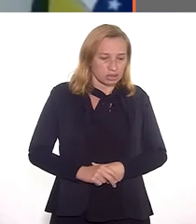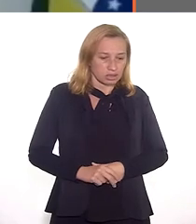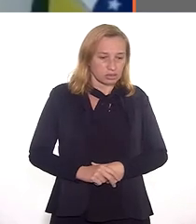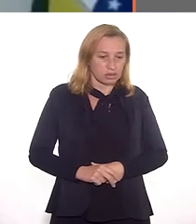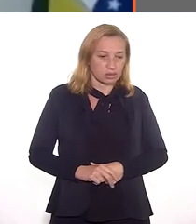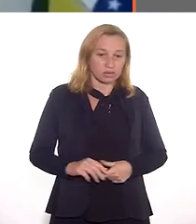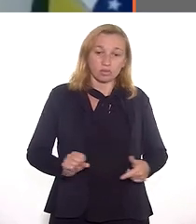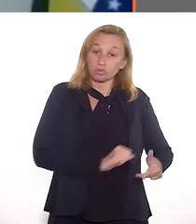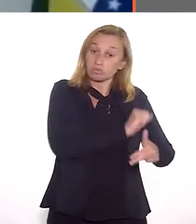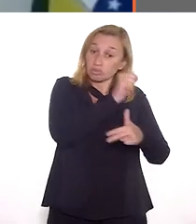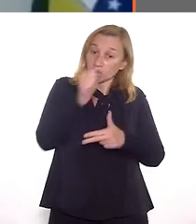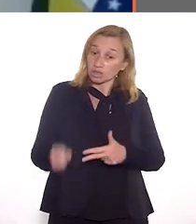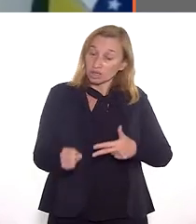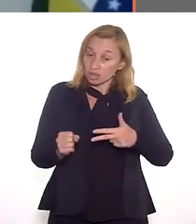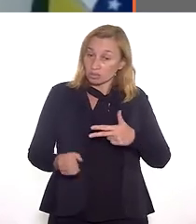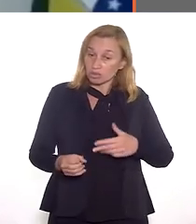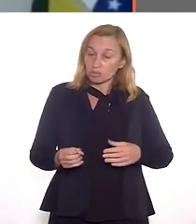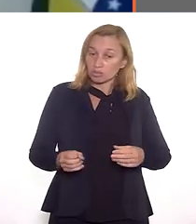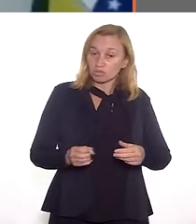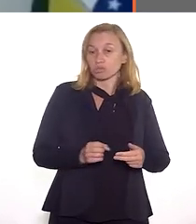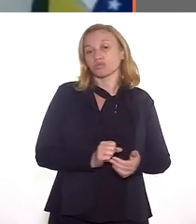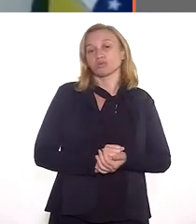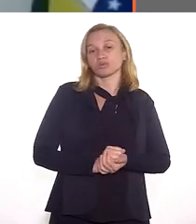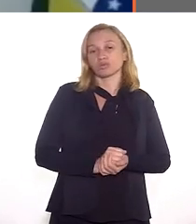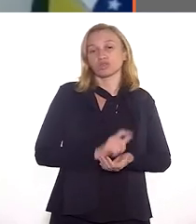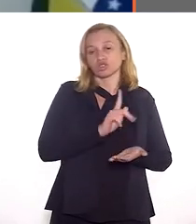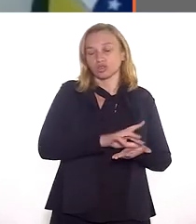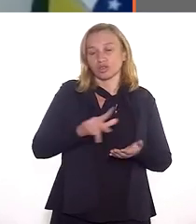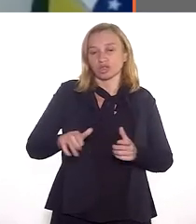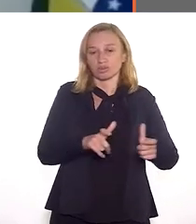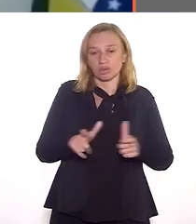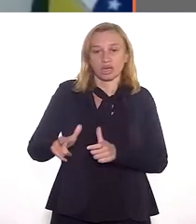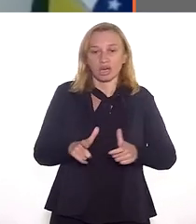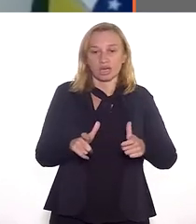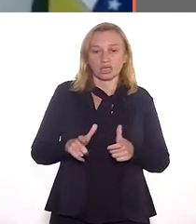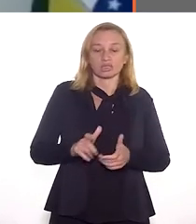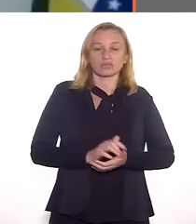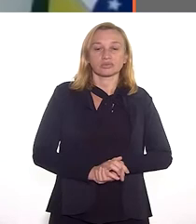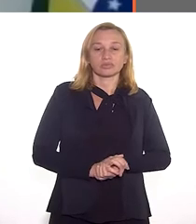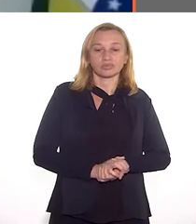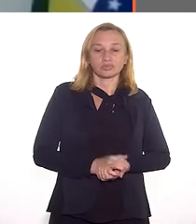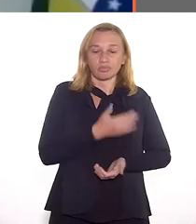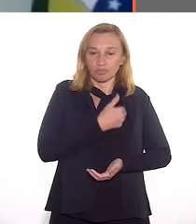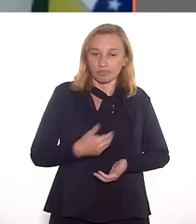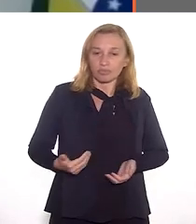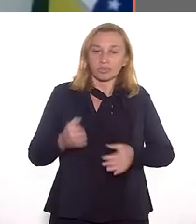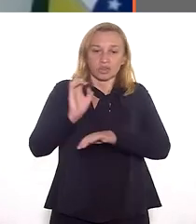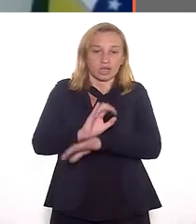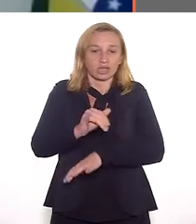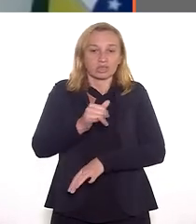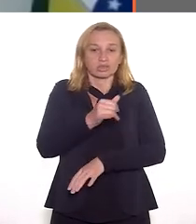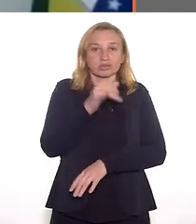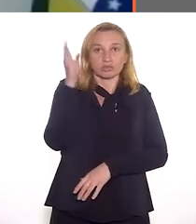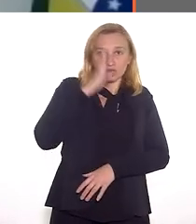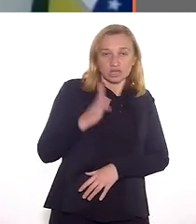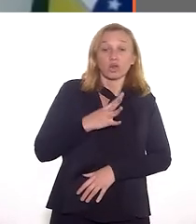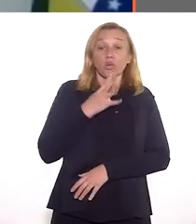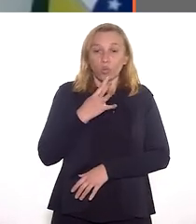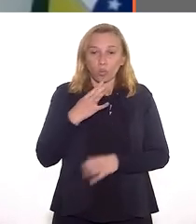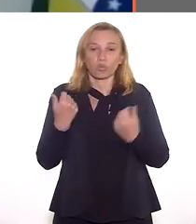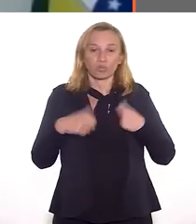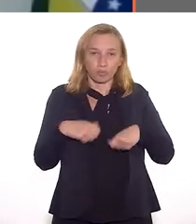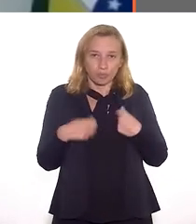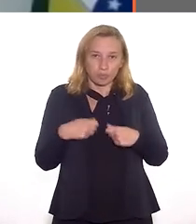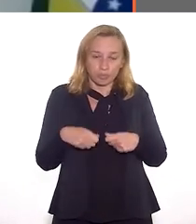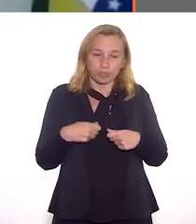é que o poder público, nas suas diferentes esferas, que os legisladores, enfim, que o Estado brasileiro